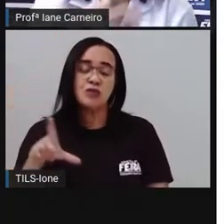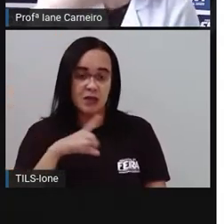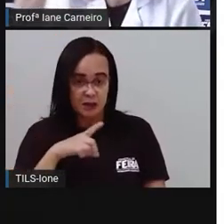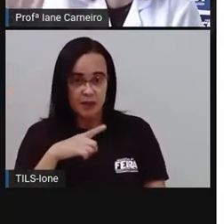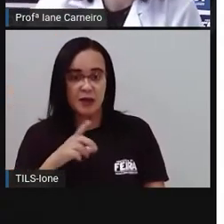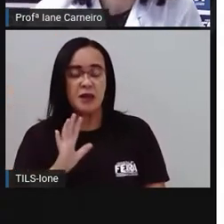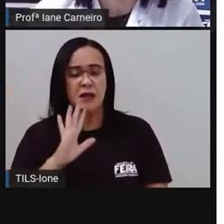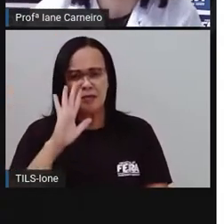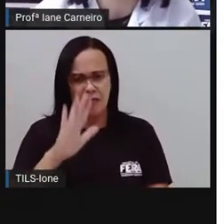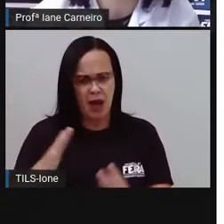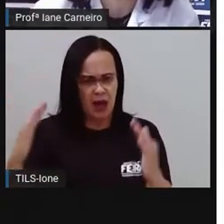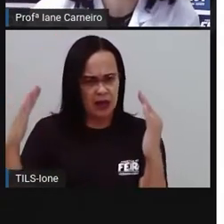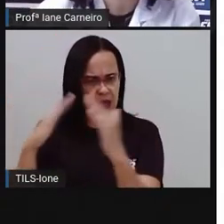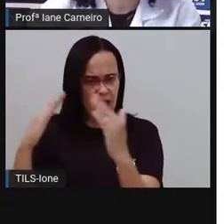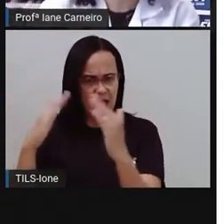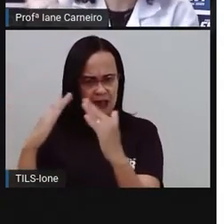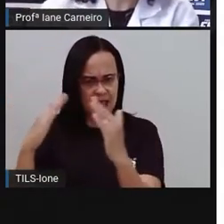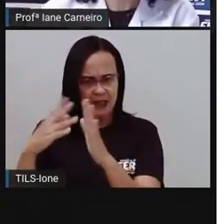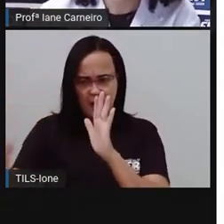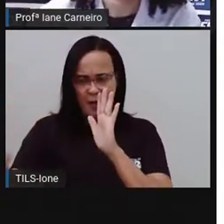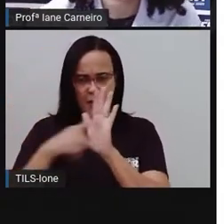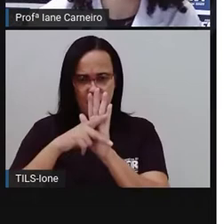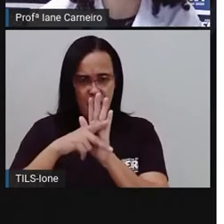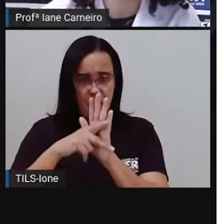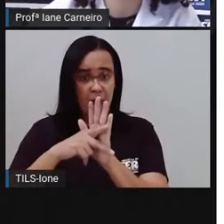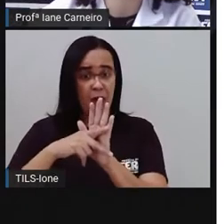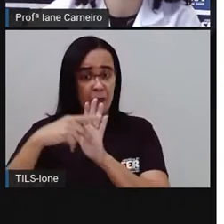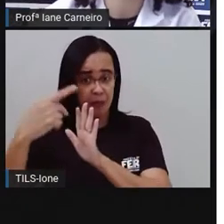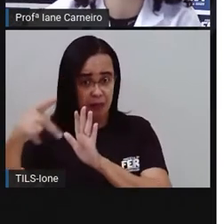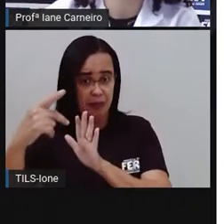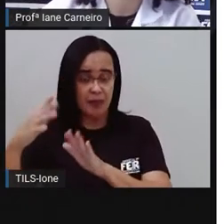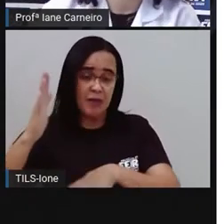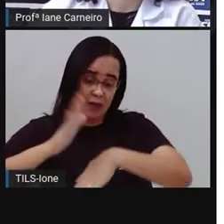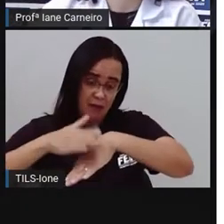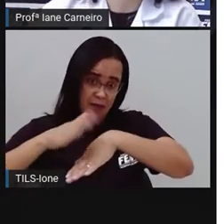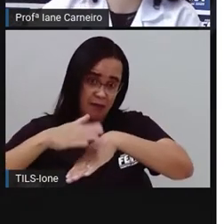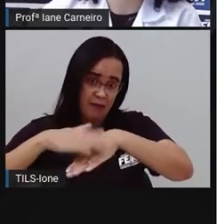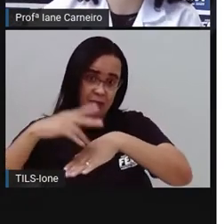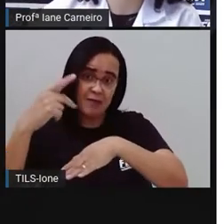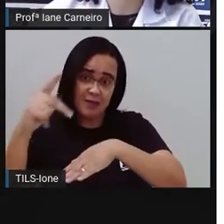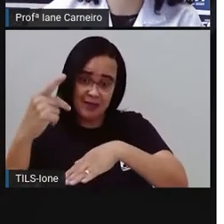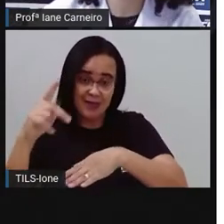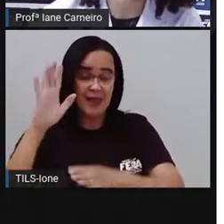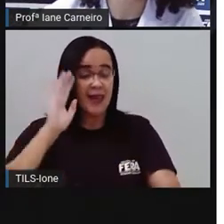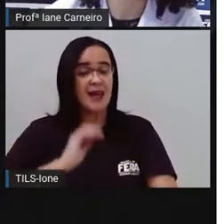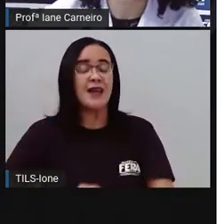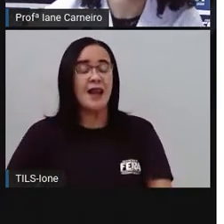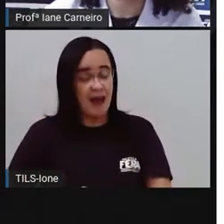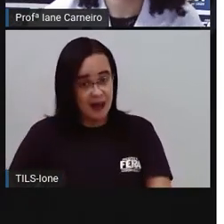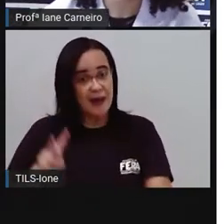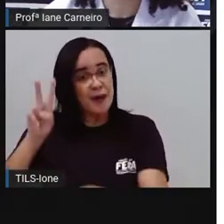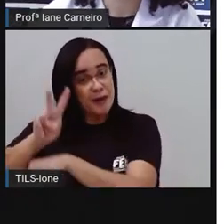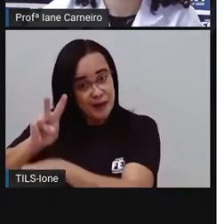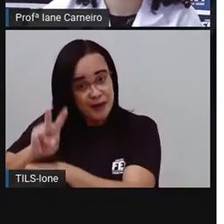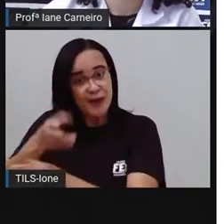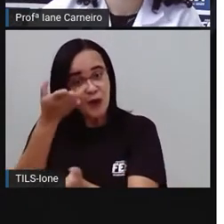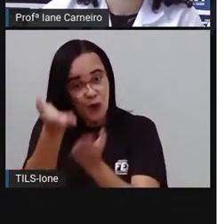nossa rua é nós que temos que cuidar. Não isso? Então, é importante a gente manter esse cuidado com o nosso bairro, né?